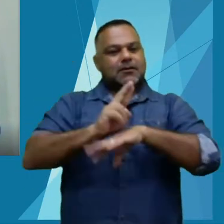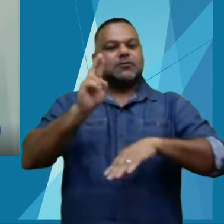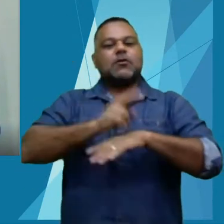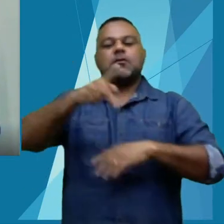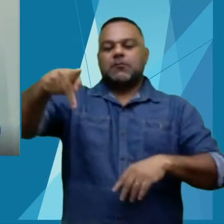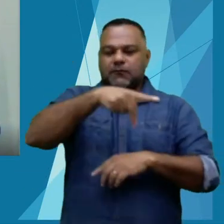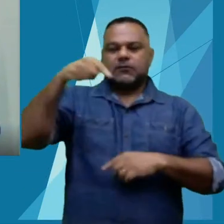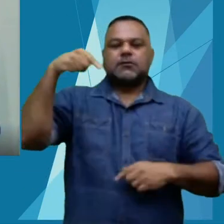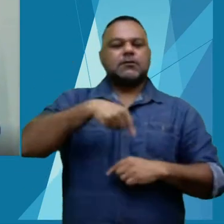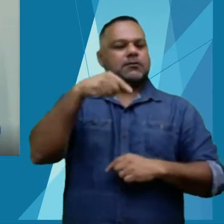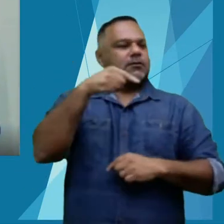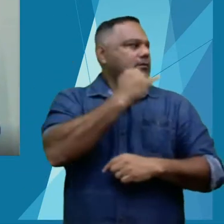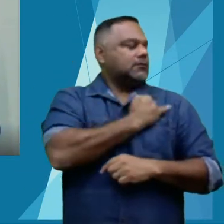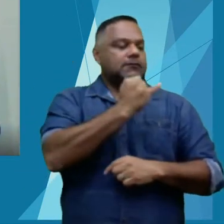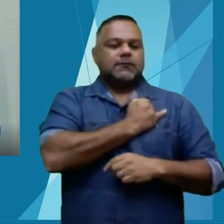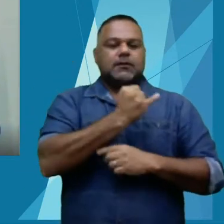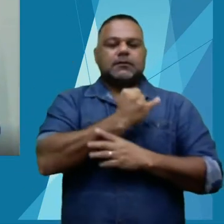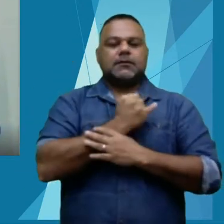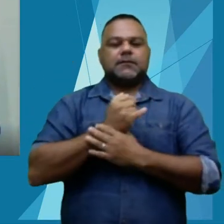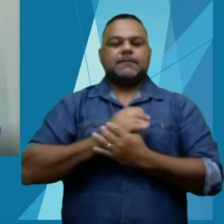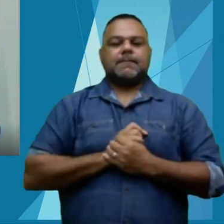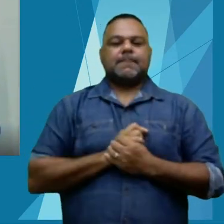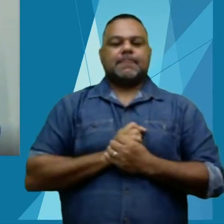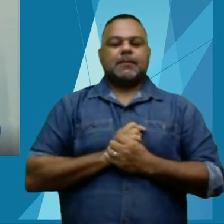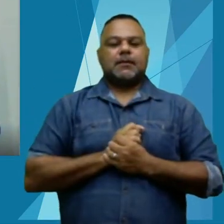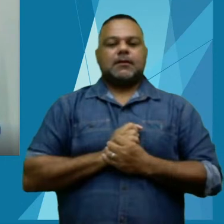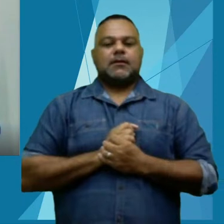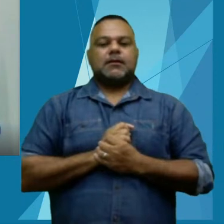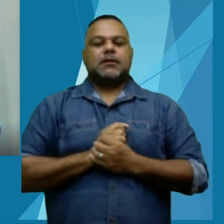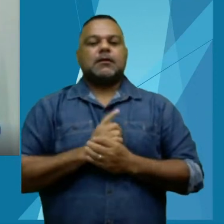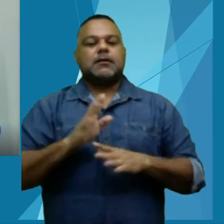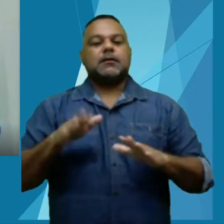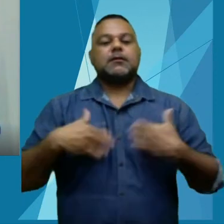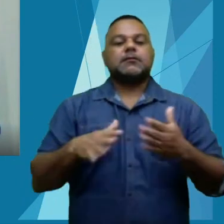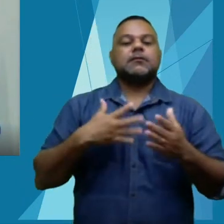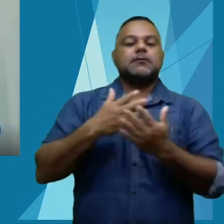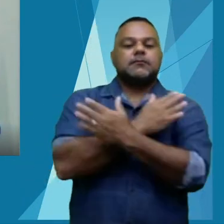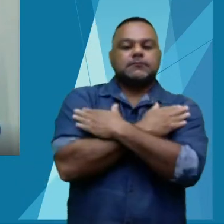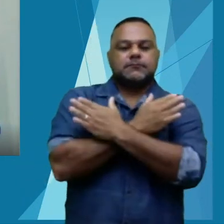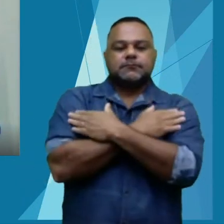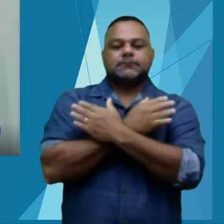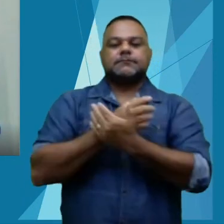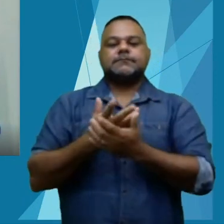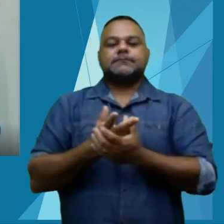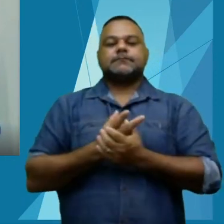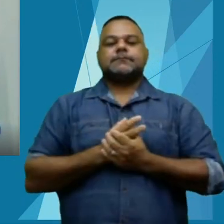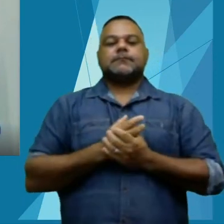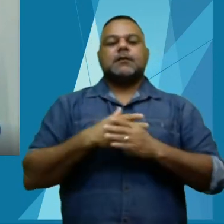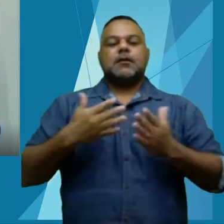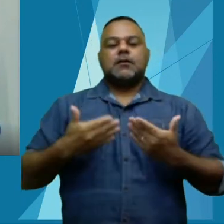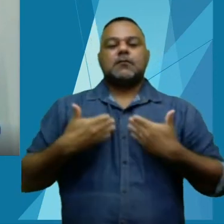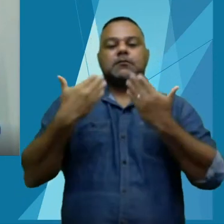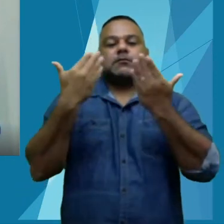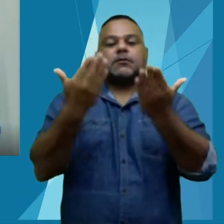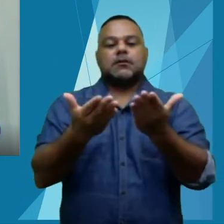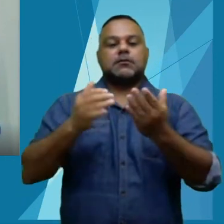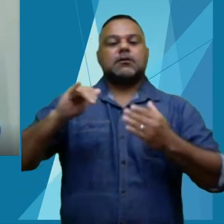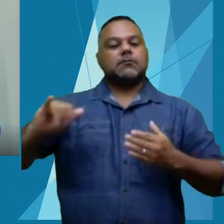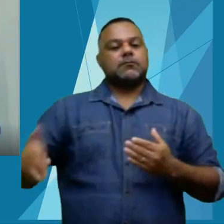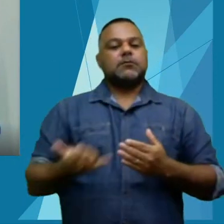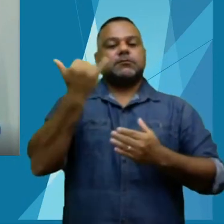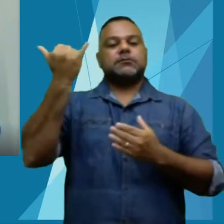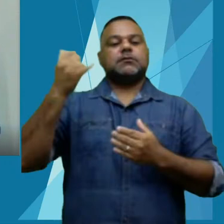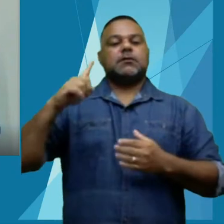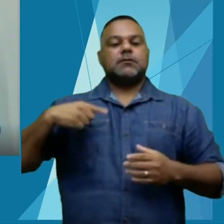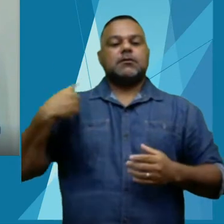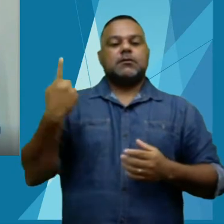instituição, o orgulho é enorme. E tem sido uma praxe deste evento científico, lançada a oportunidade para que